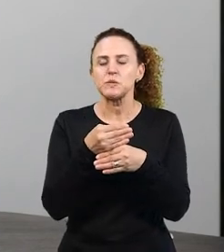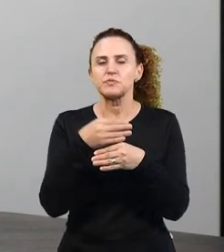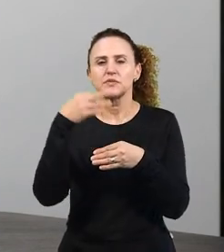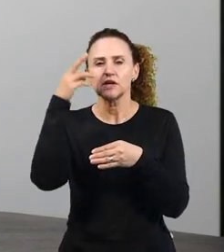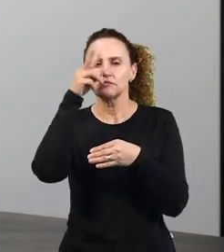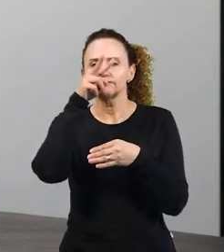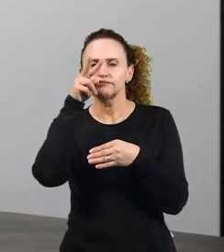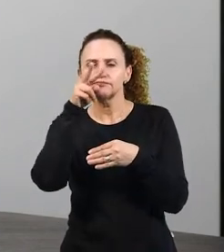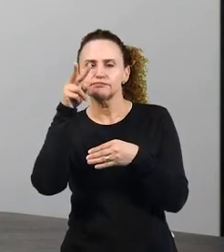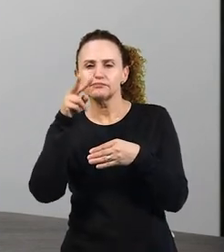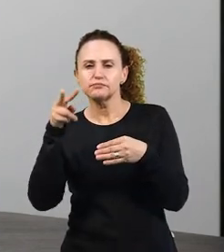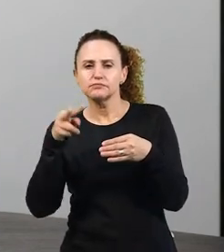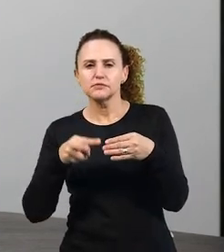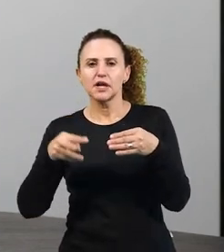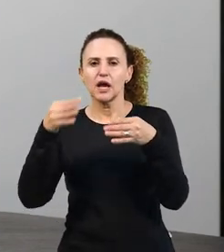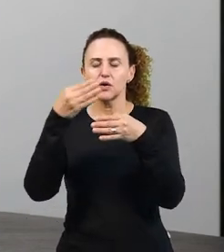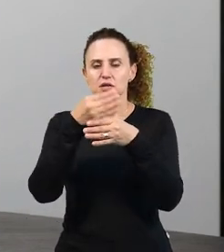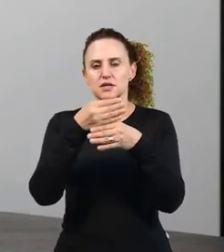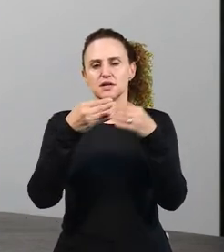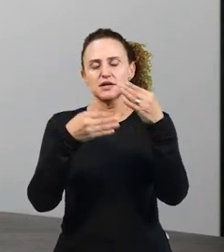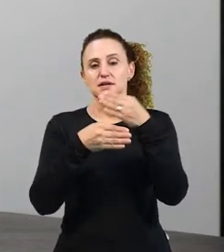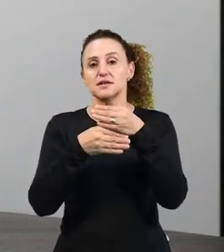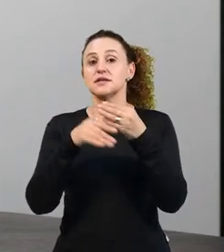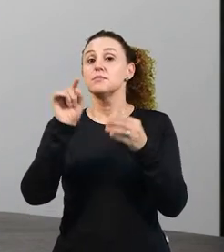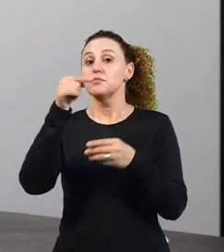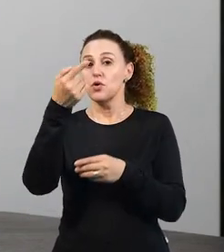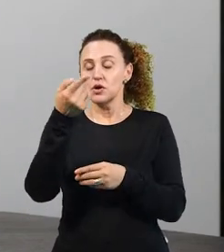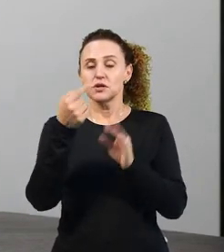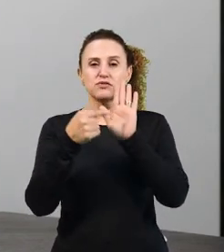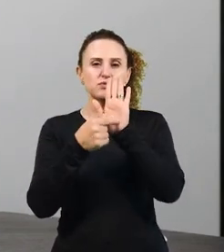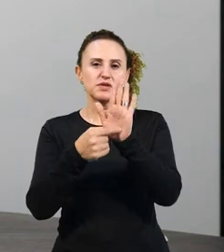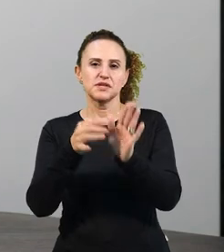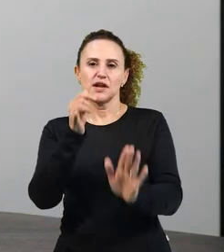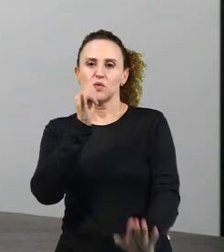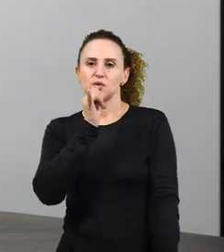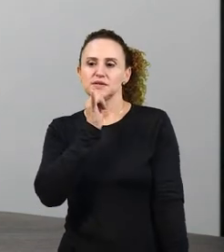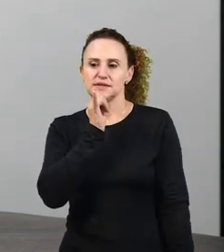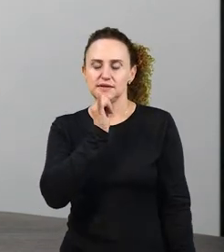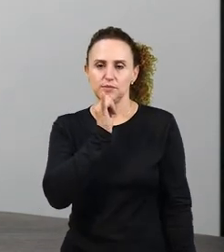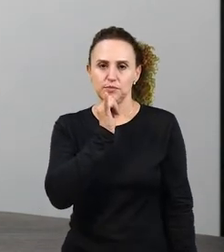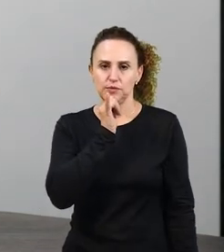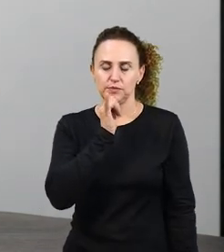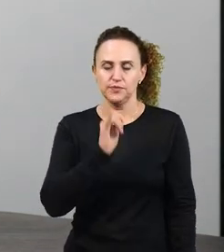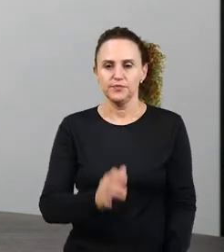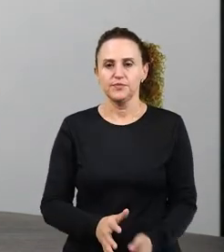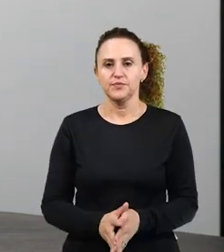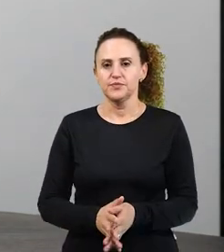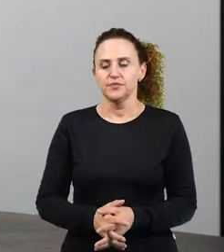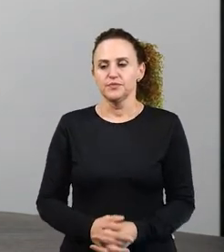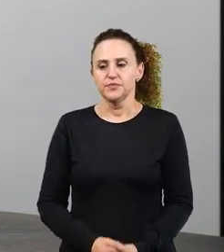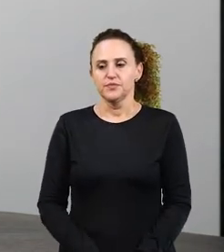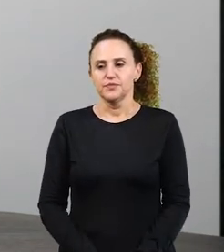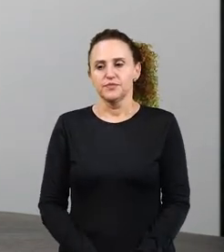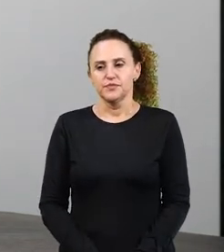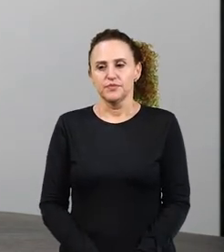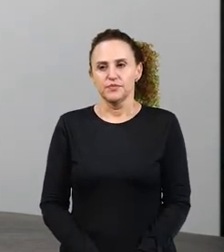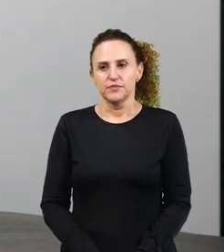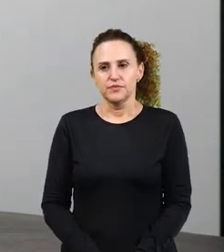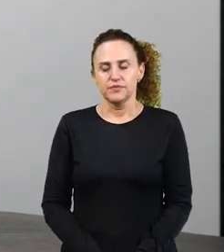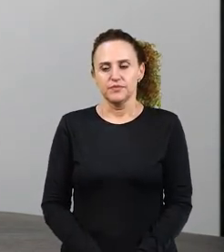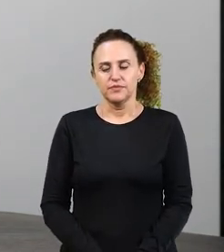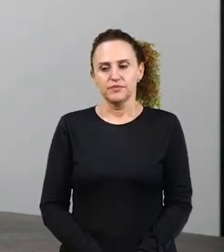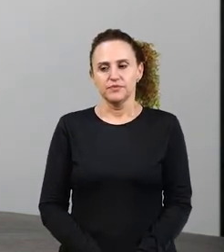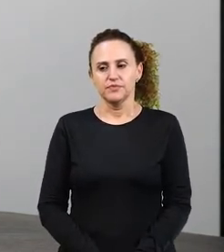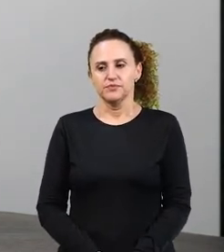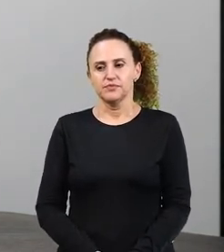alguns exemplos pra vocês entenderem o que é esse morfema zero, né? Porque, às vezes, um aluno fala, mas